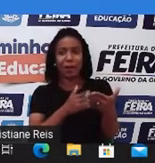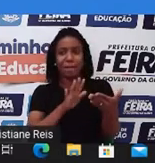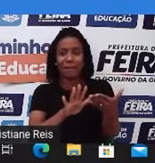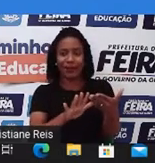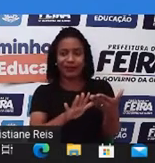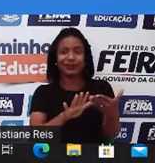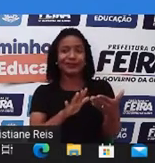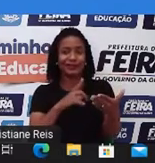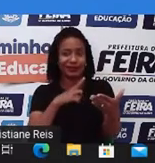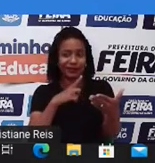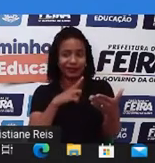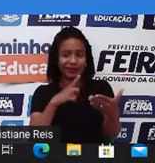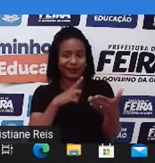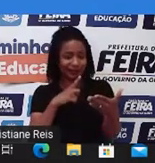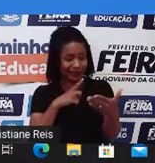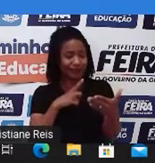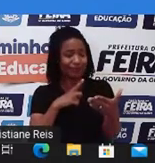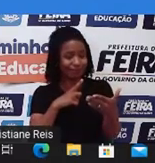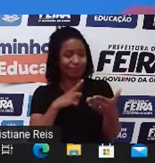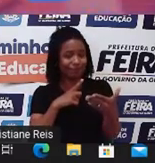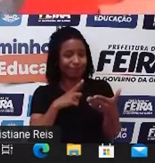deve proceder numa situação dessa?